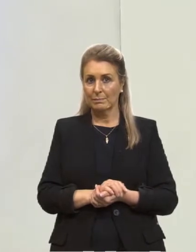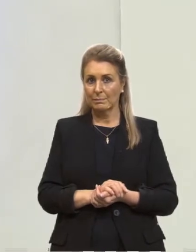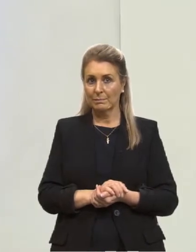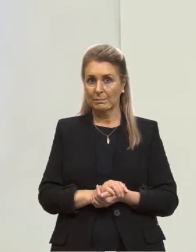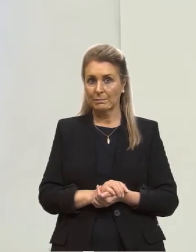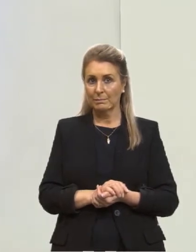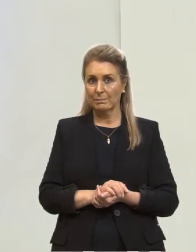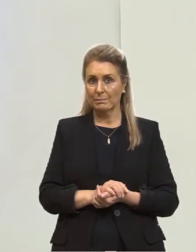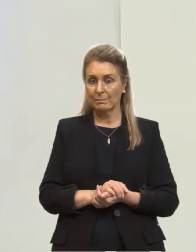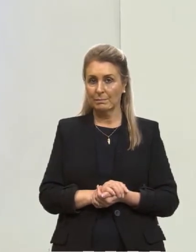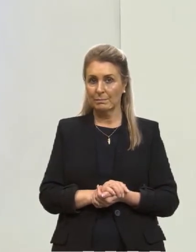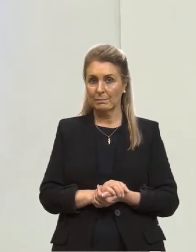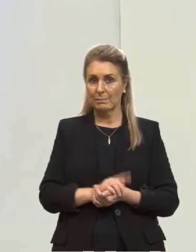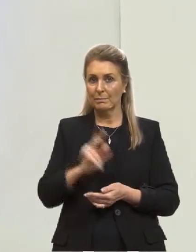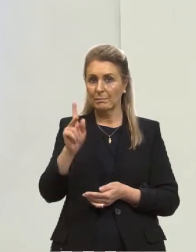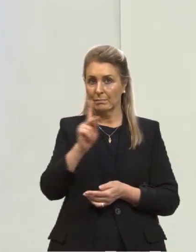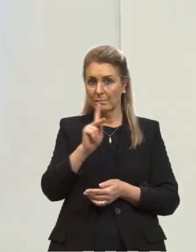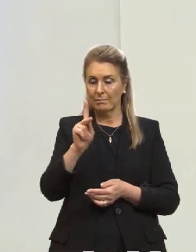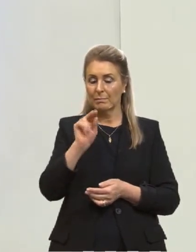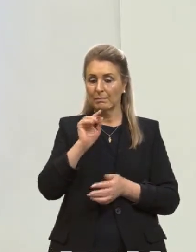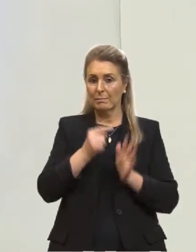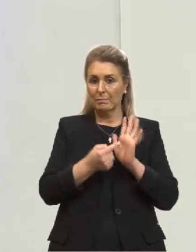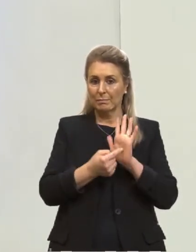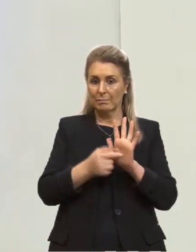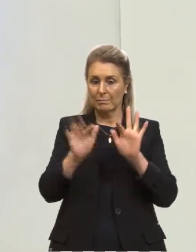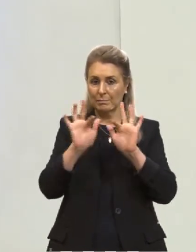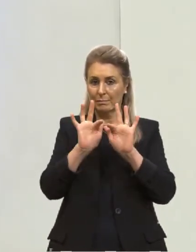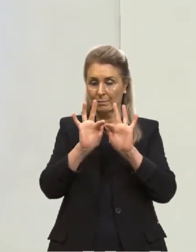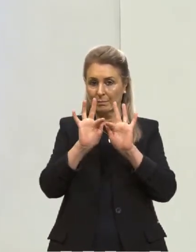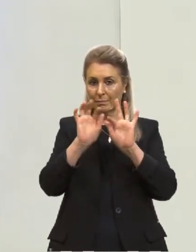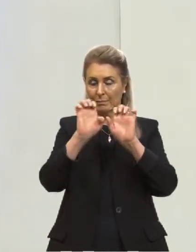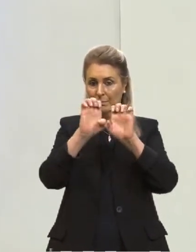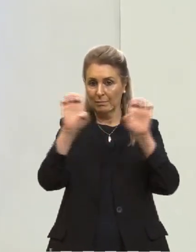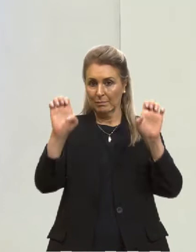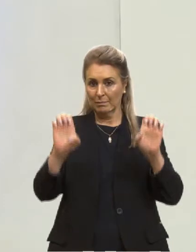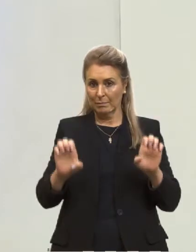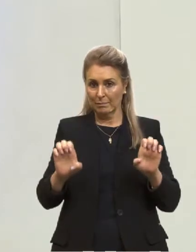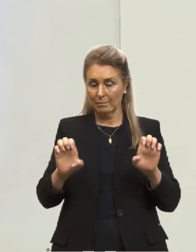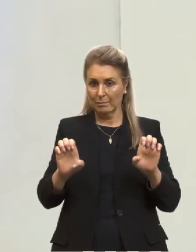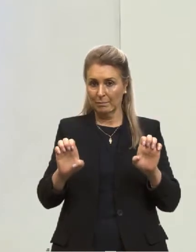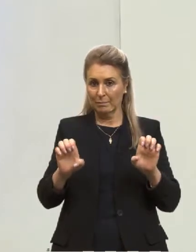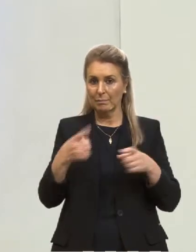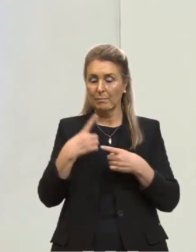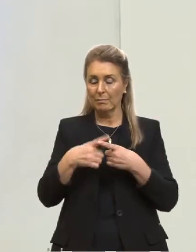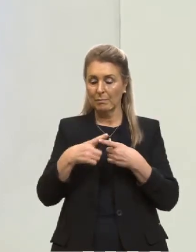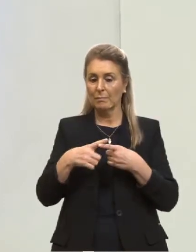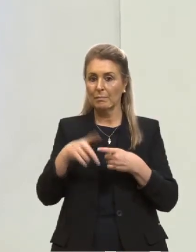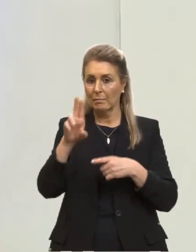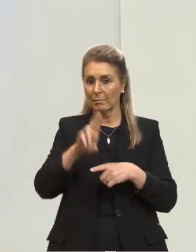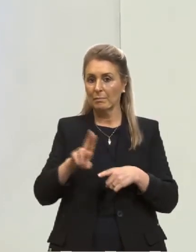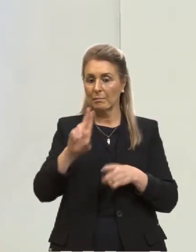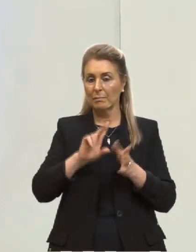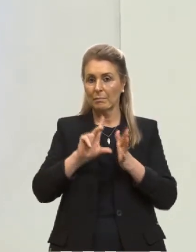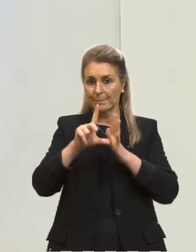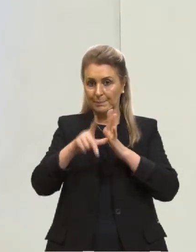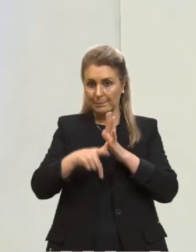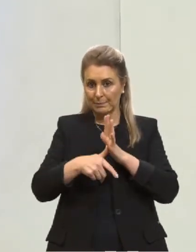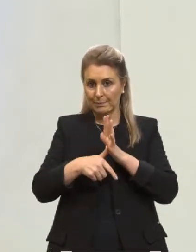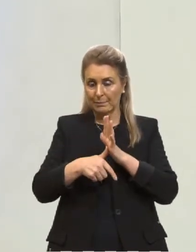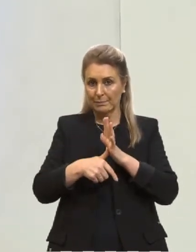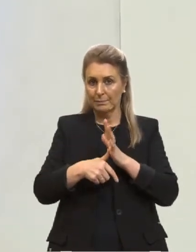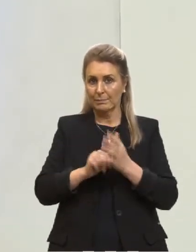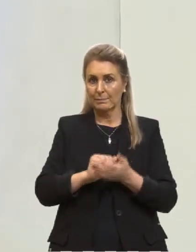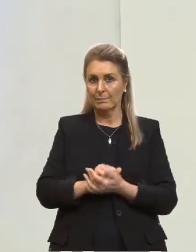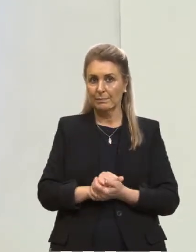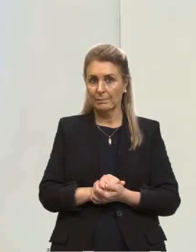Certo? Eu vou deixar aqui essa equação separadinha que ela vai ser útil para nós. Vai, Edson?